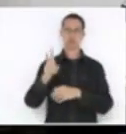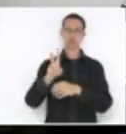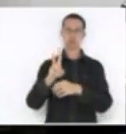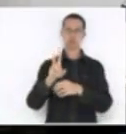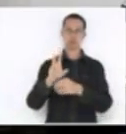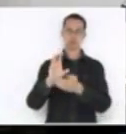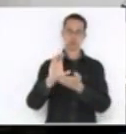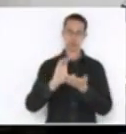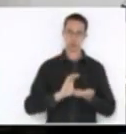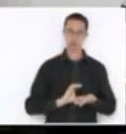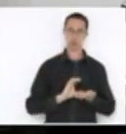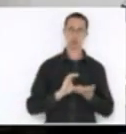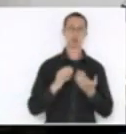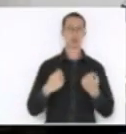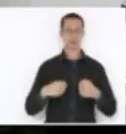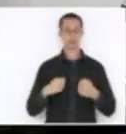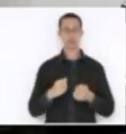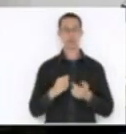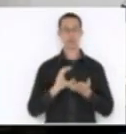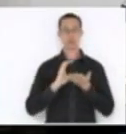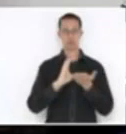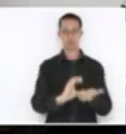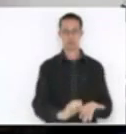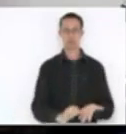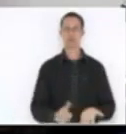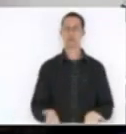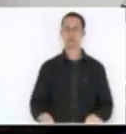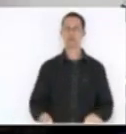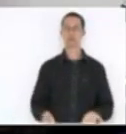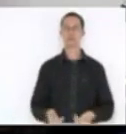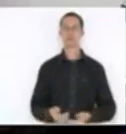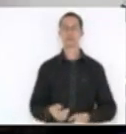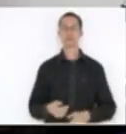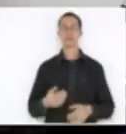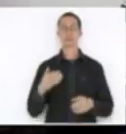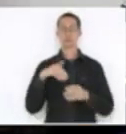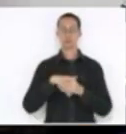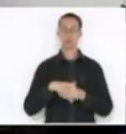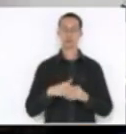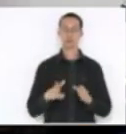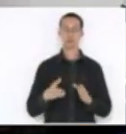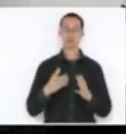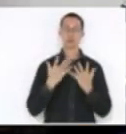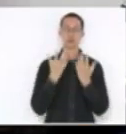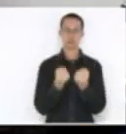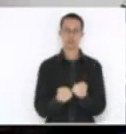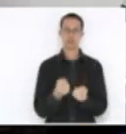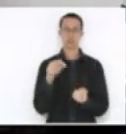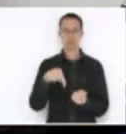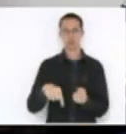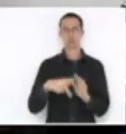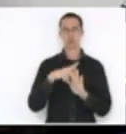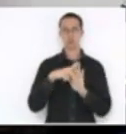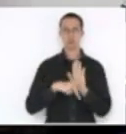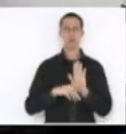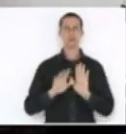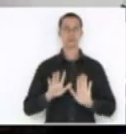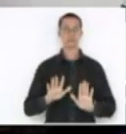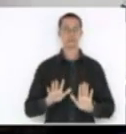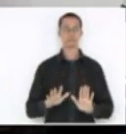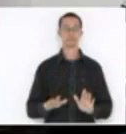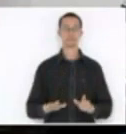de investimentos. Então, nós vamos votar favorável a este projeto, mas também